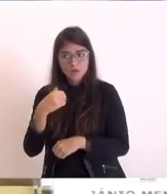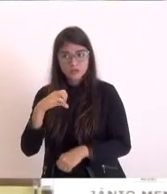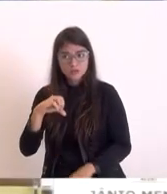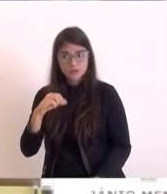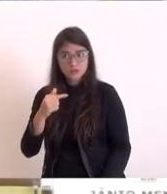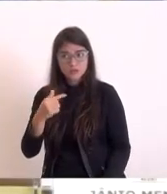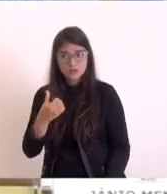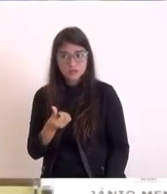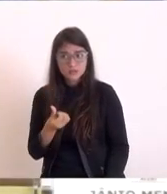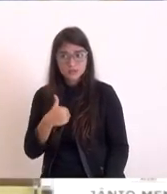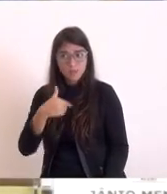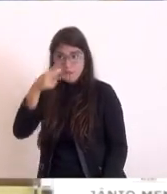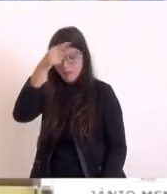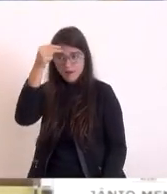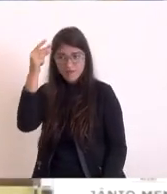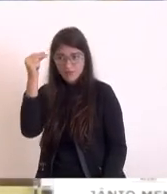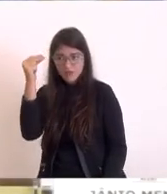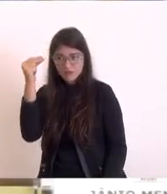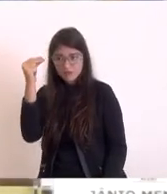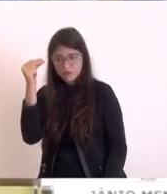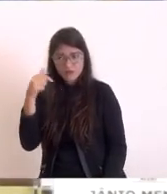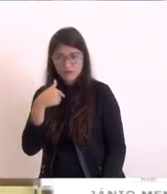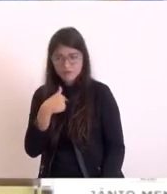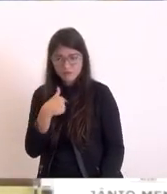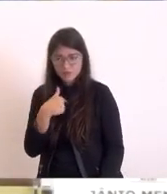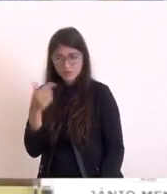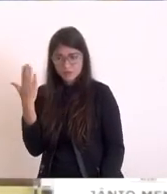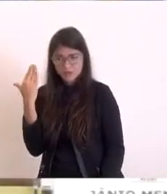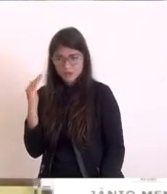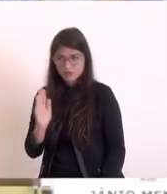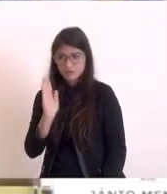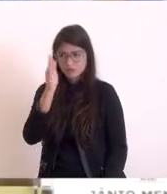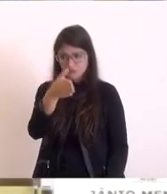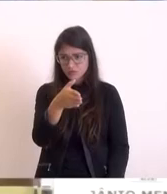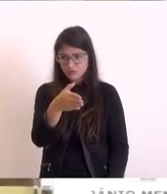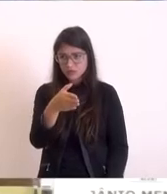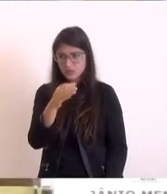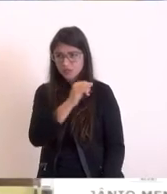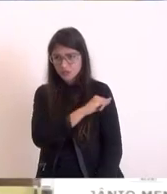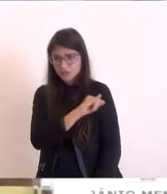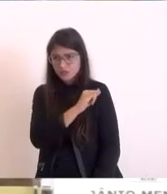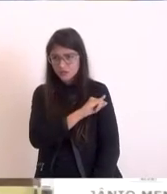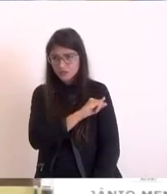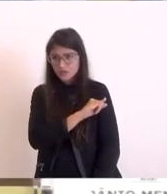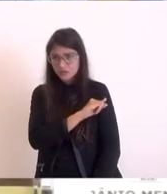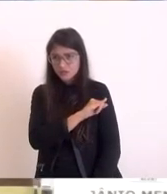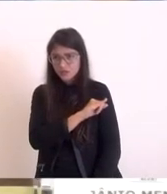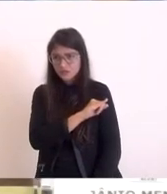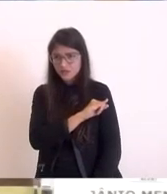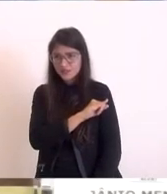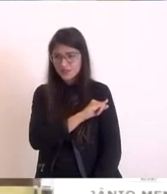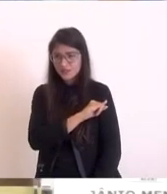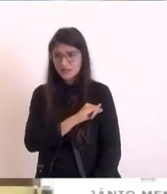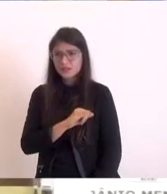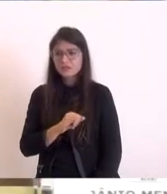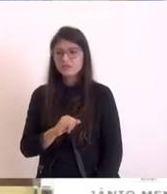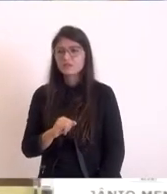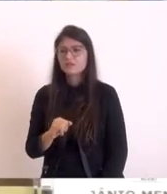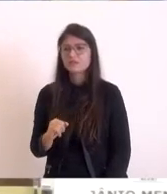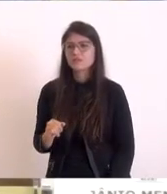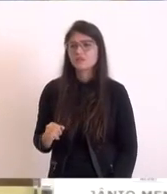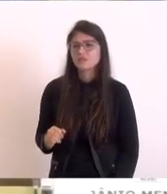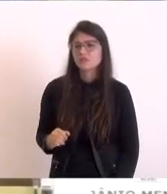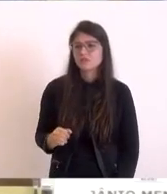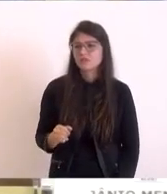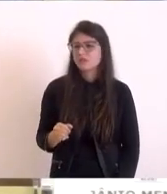sabia onde que eu podia ter um naquela época era máquina de datilografia ainda para fazer uma